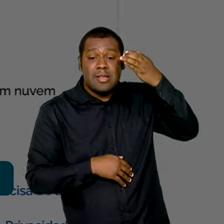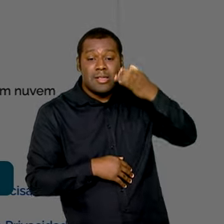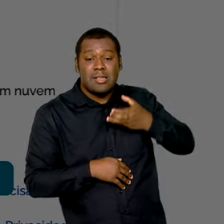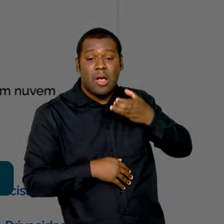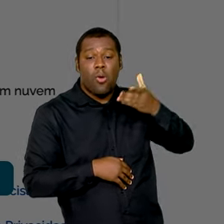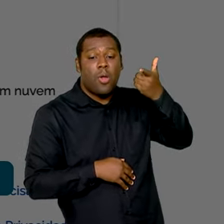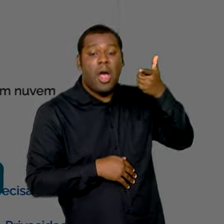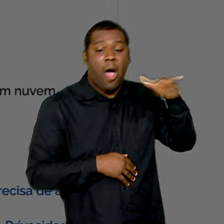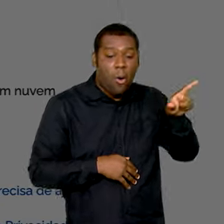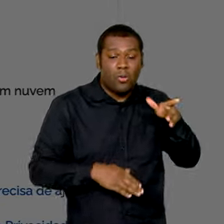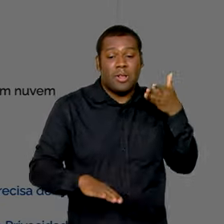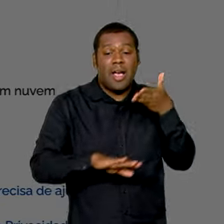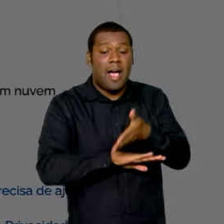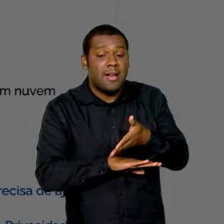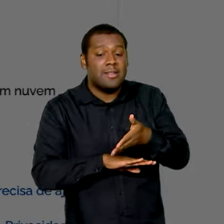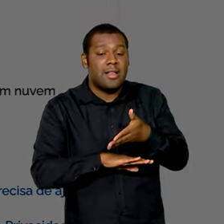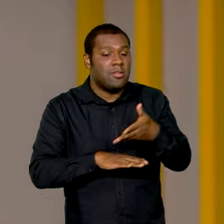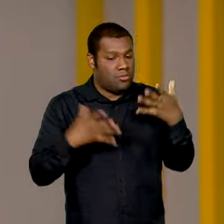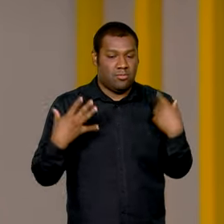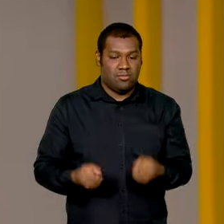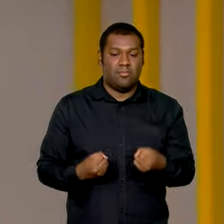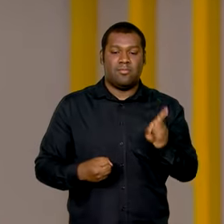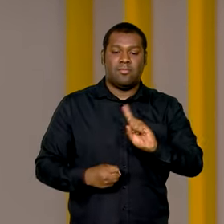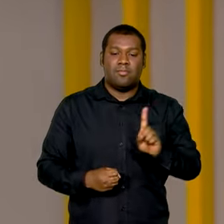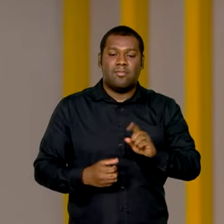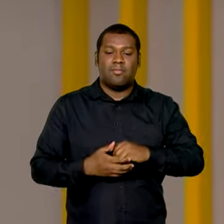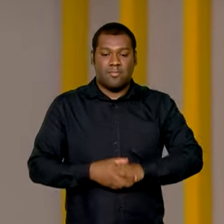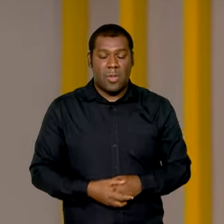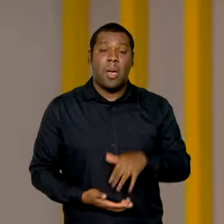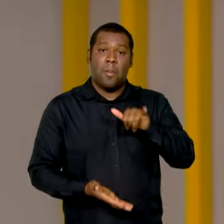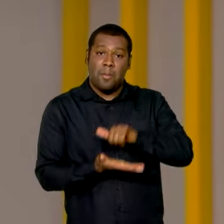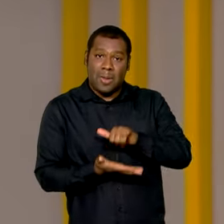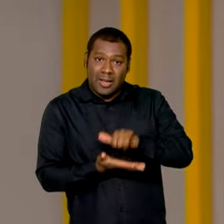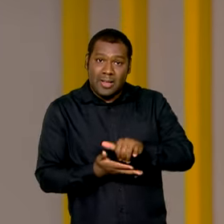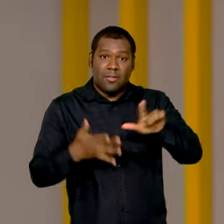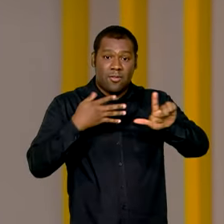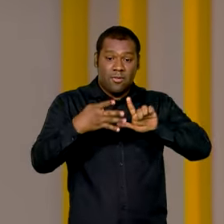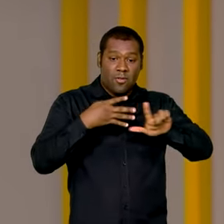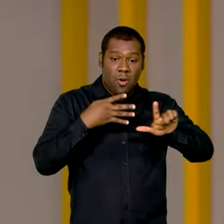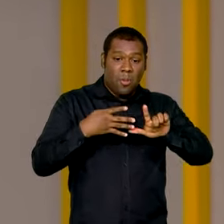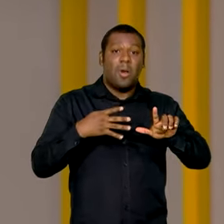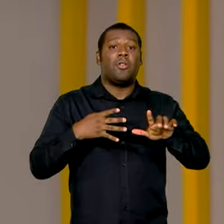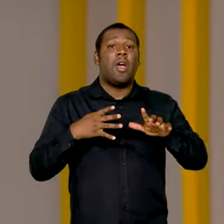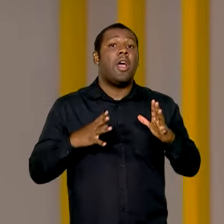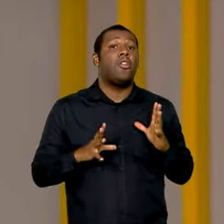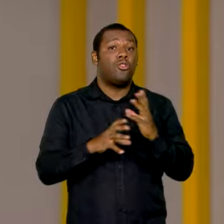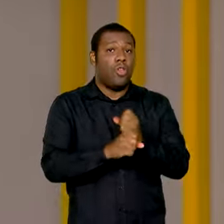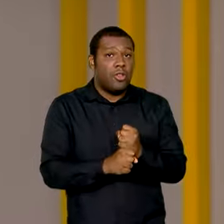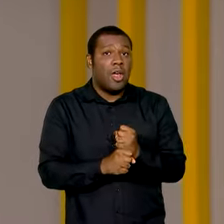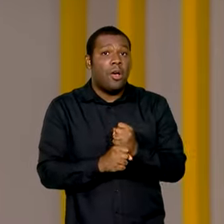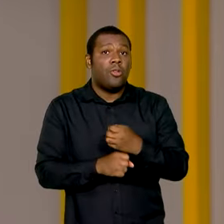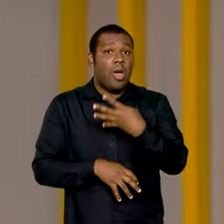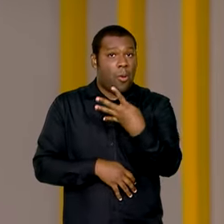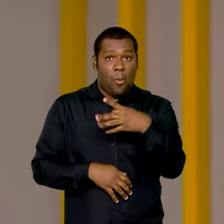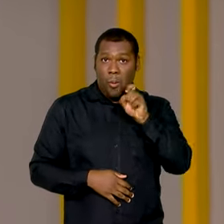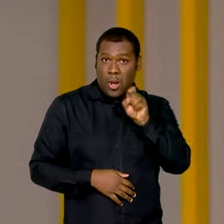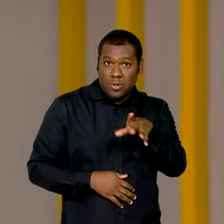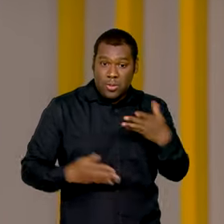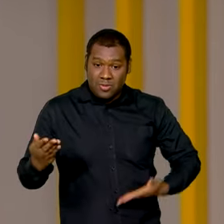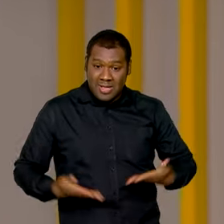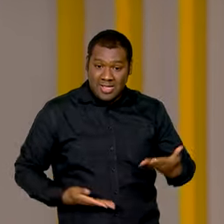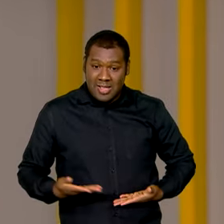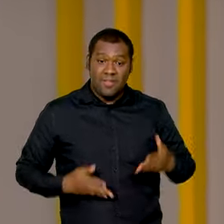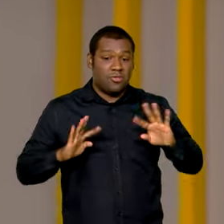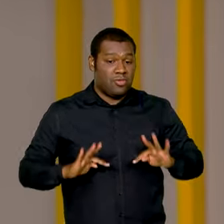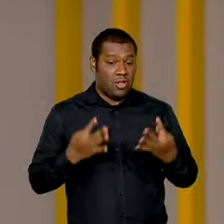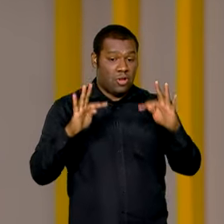na plataforma. Essa plataforma reúne 4.863 serviços digitalizados, o